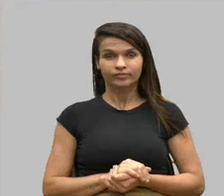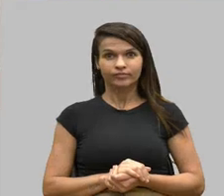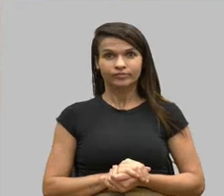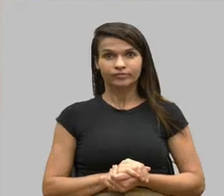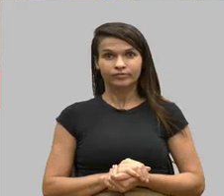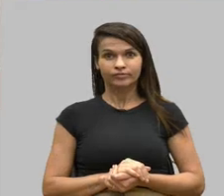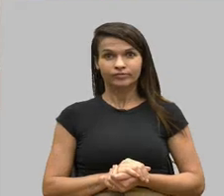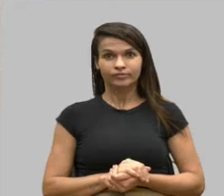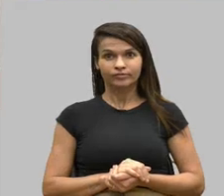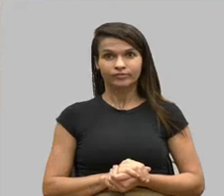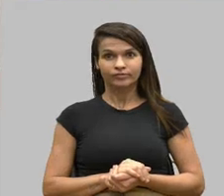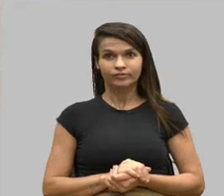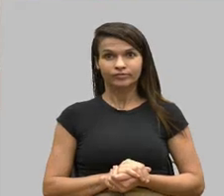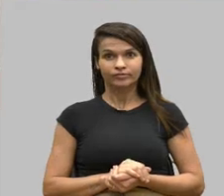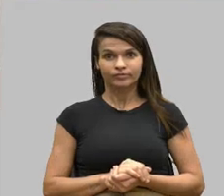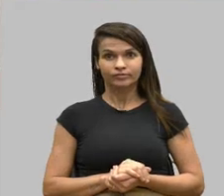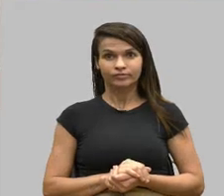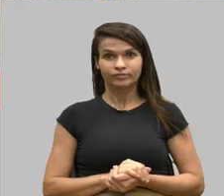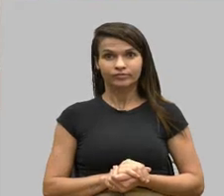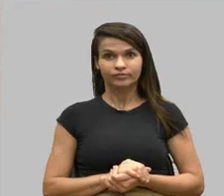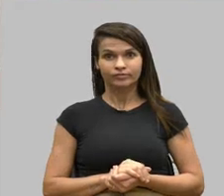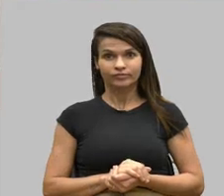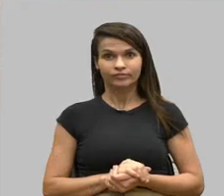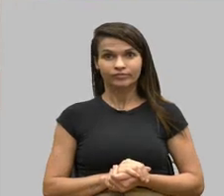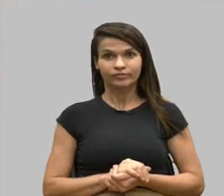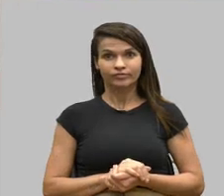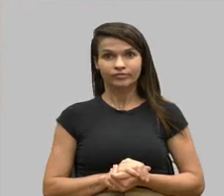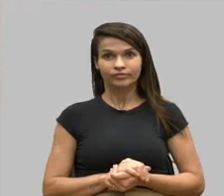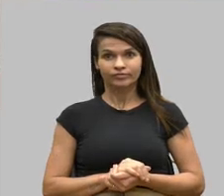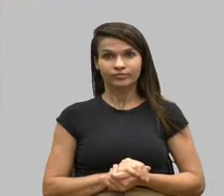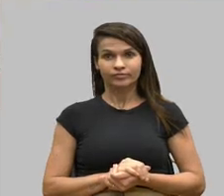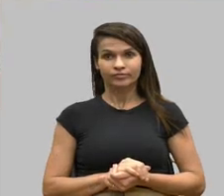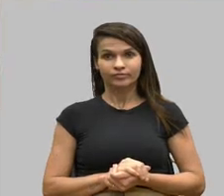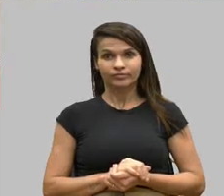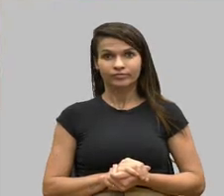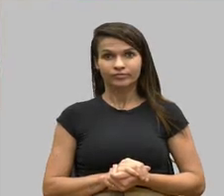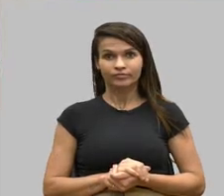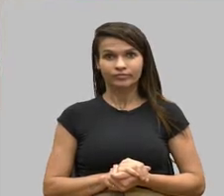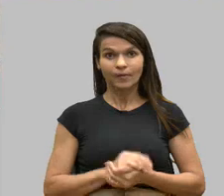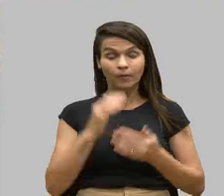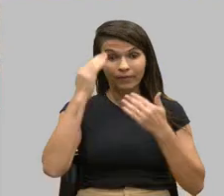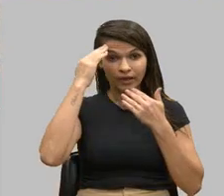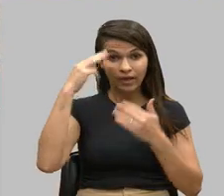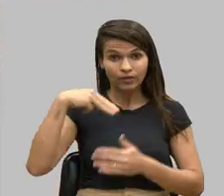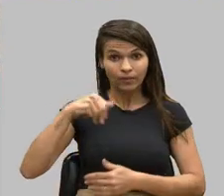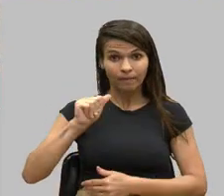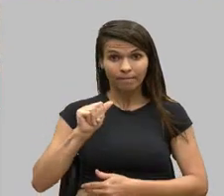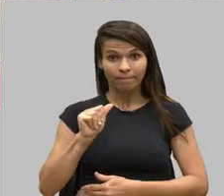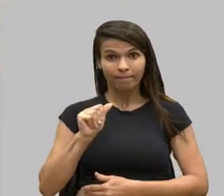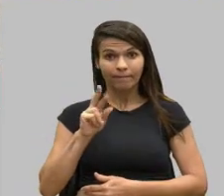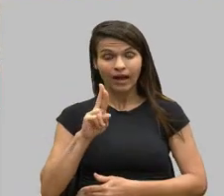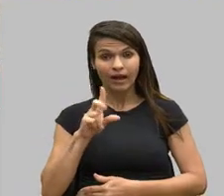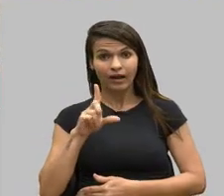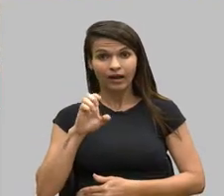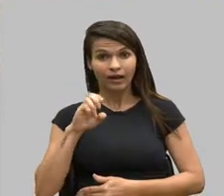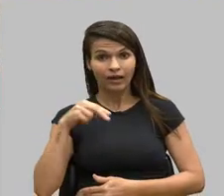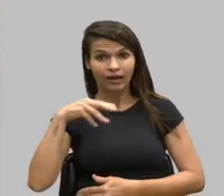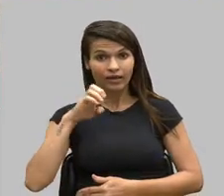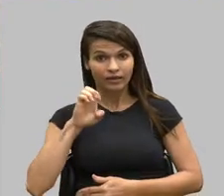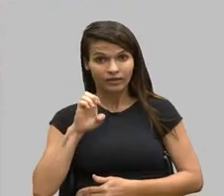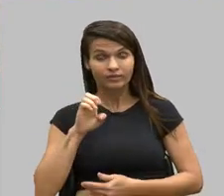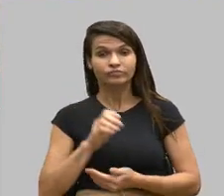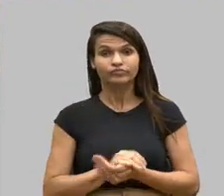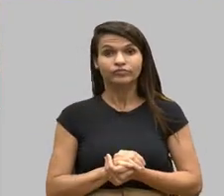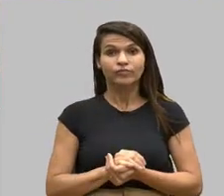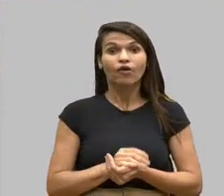Muito obrigado, dona Marlene Barbosa. Vamos, quem quiser